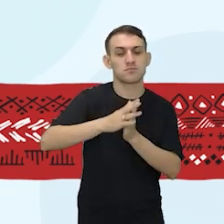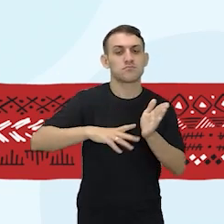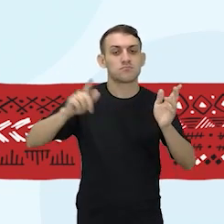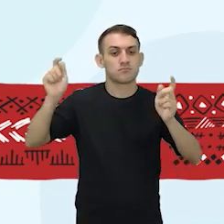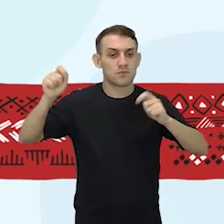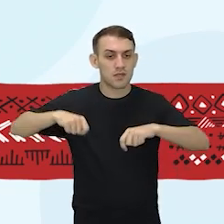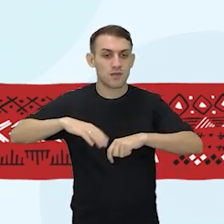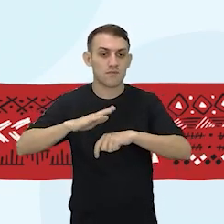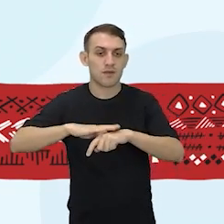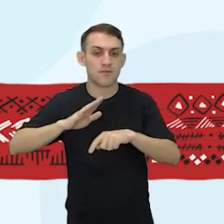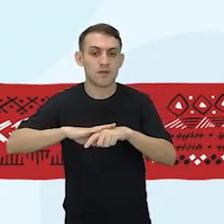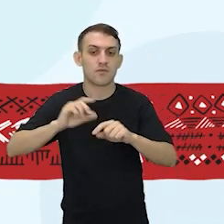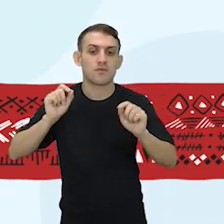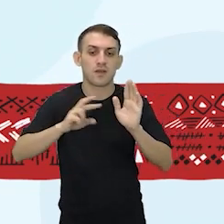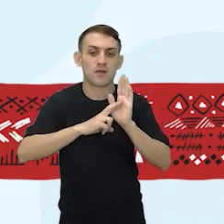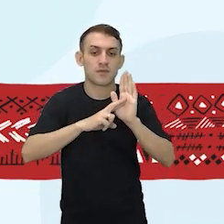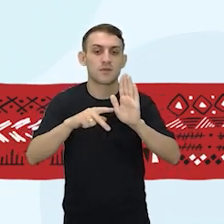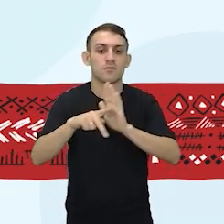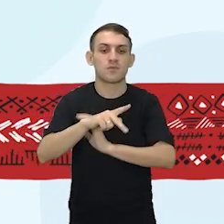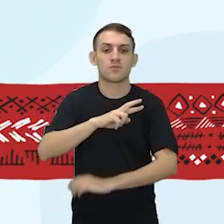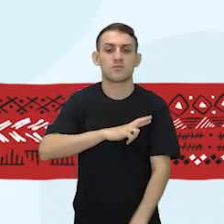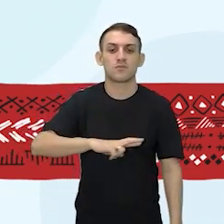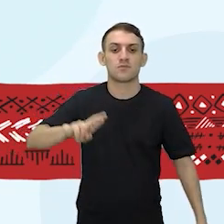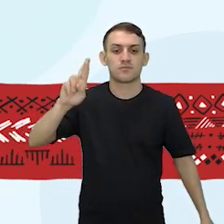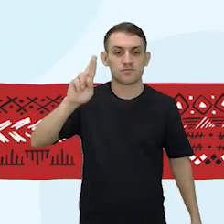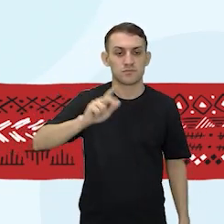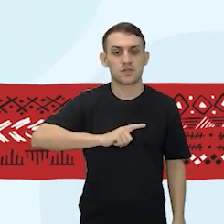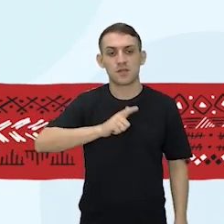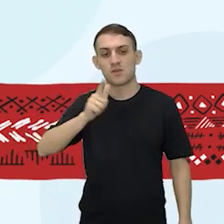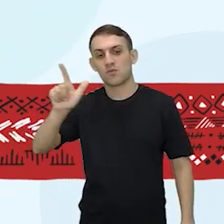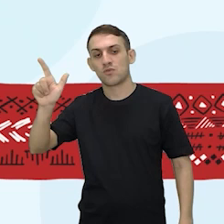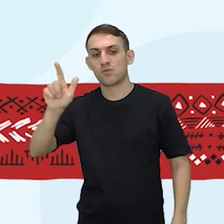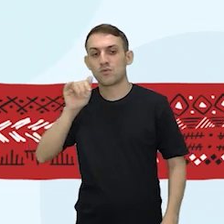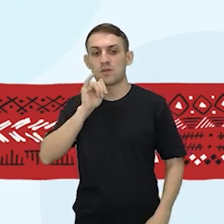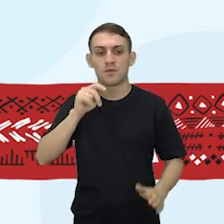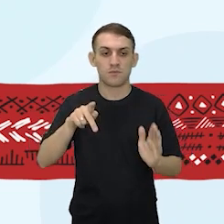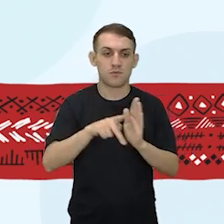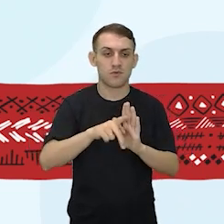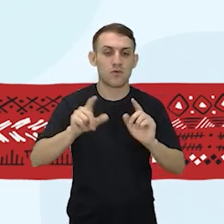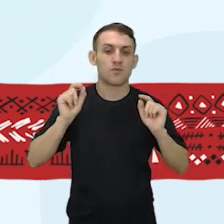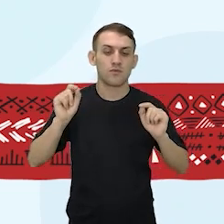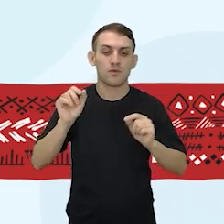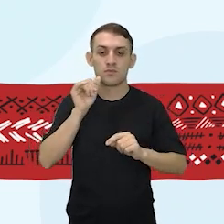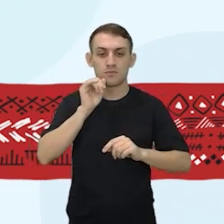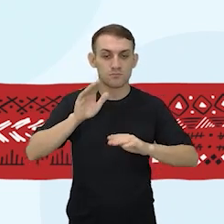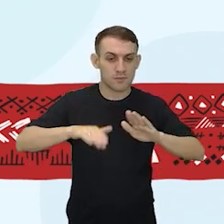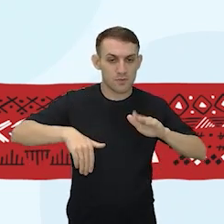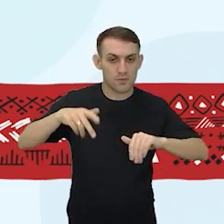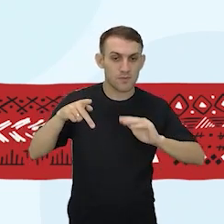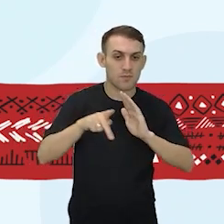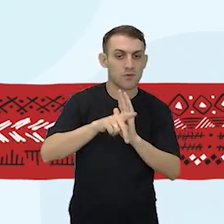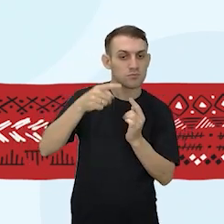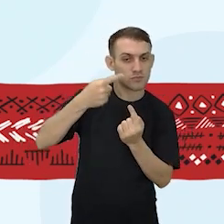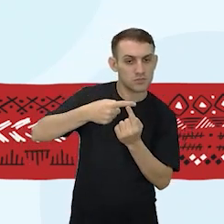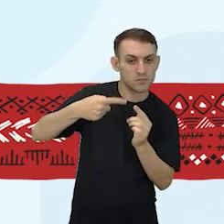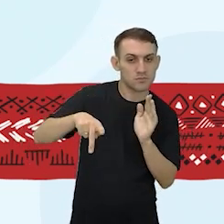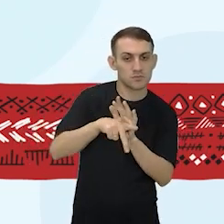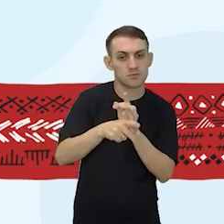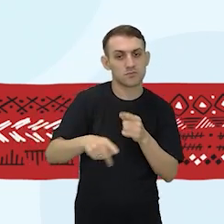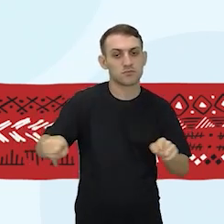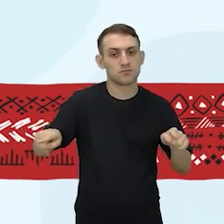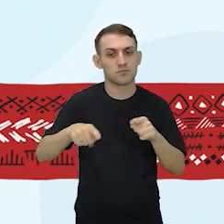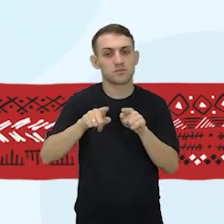também referências religiosas. Temos um exemplo de um outro tipo de tambor para música.